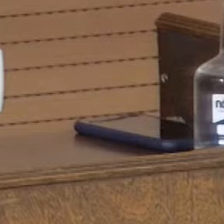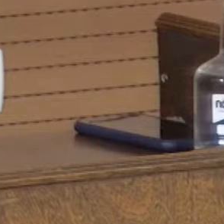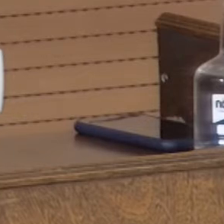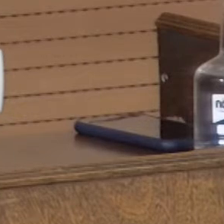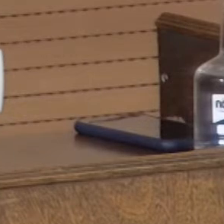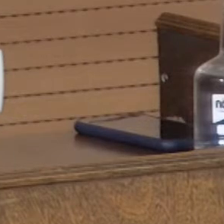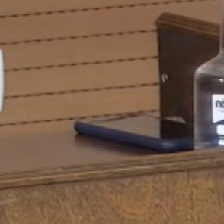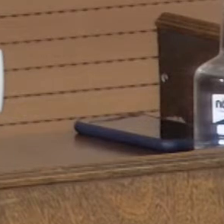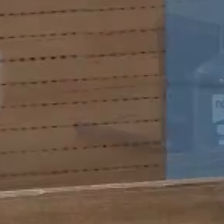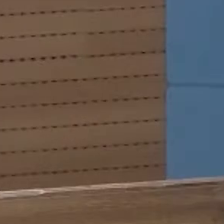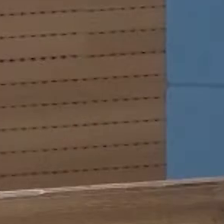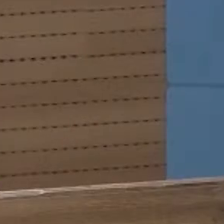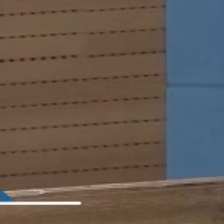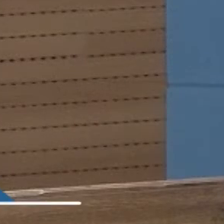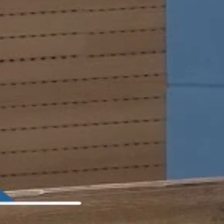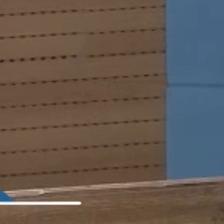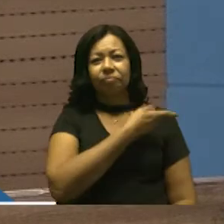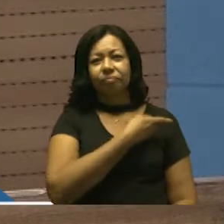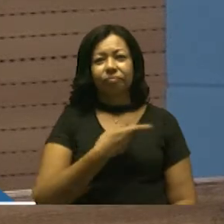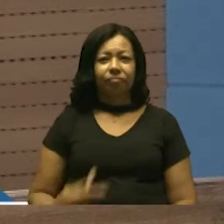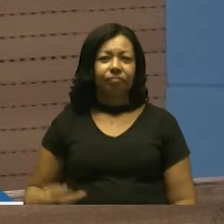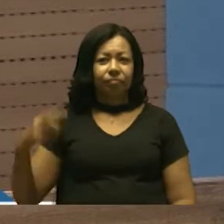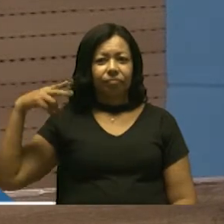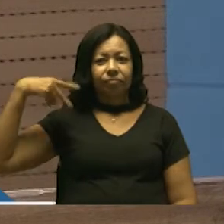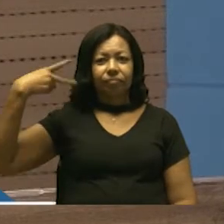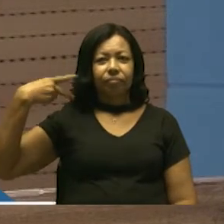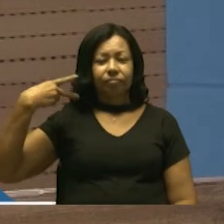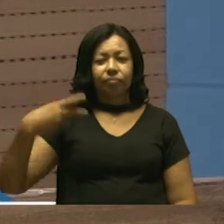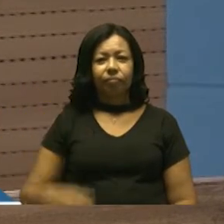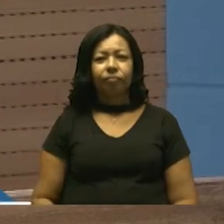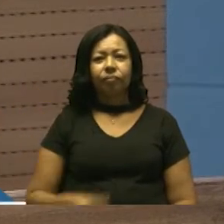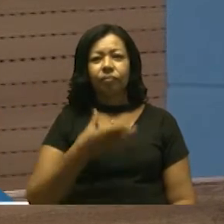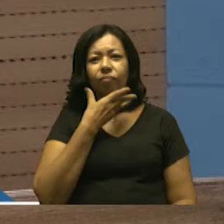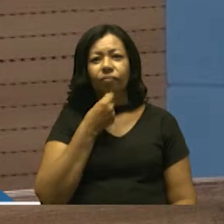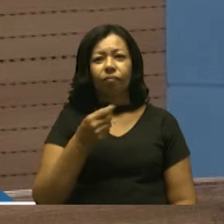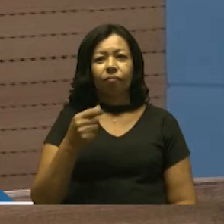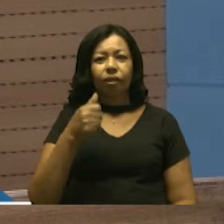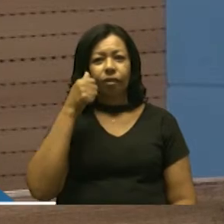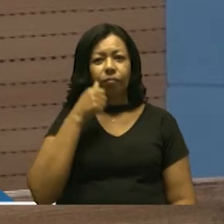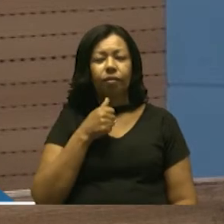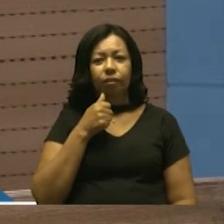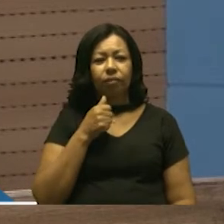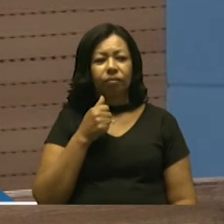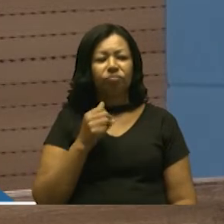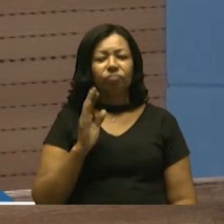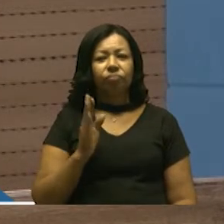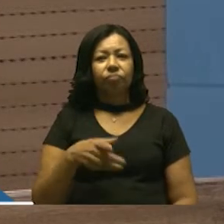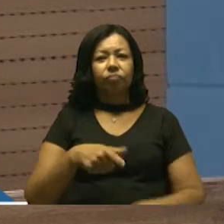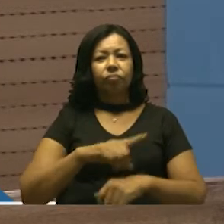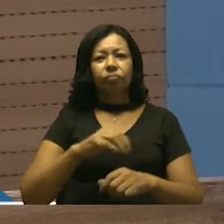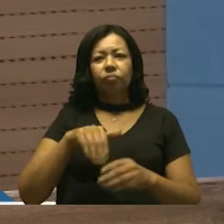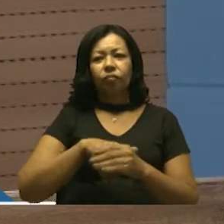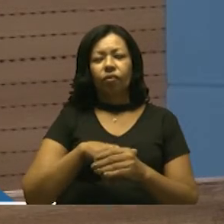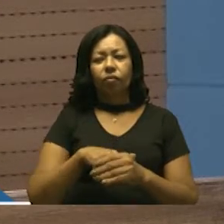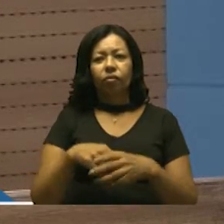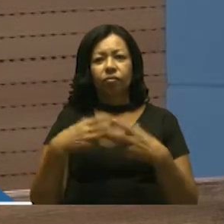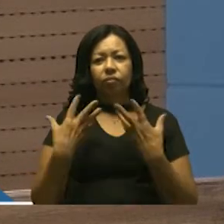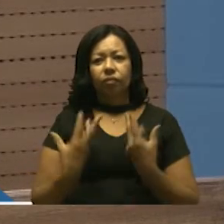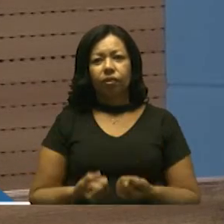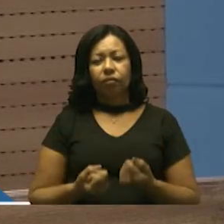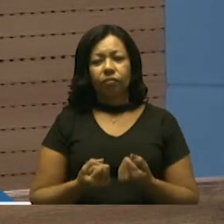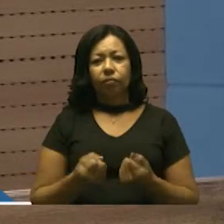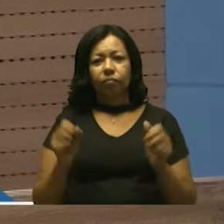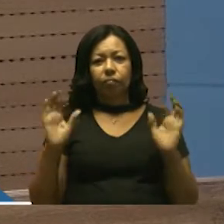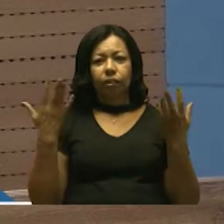Senhor presidente, nobres vereadores, senhoras senhoras, desde já gostaria de antecipar meu voto favorável,